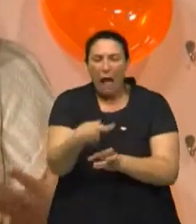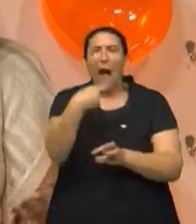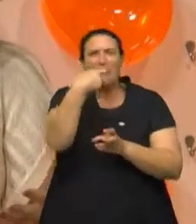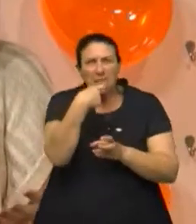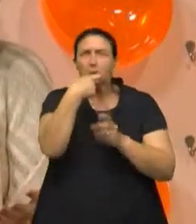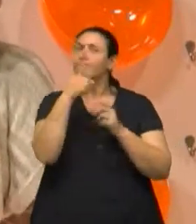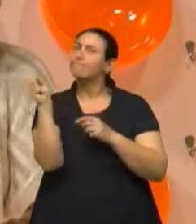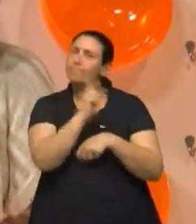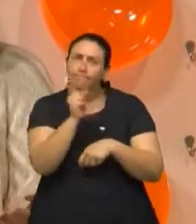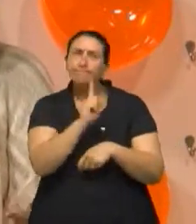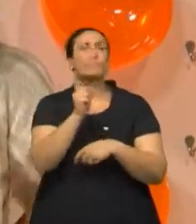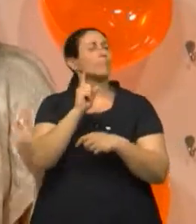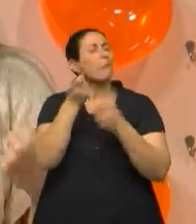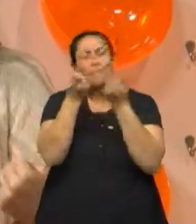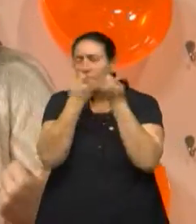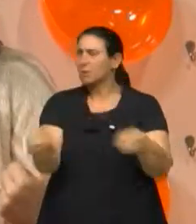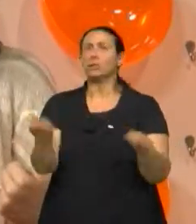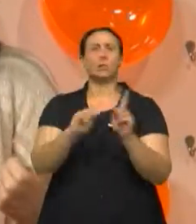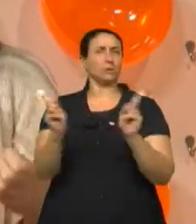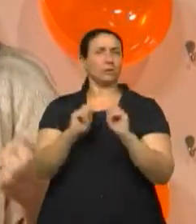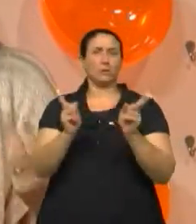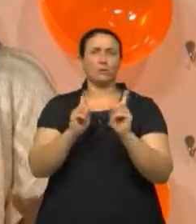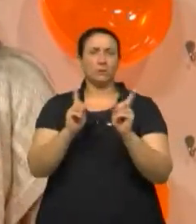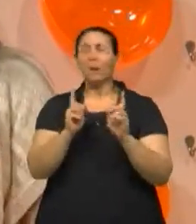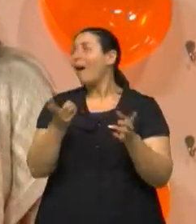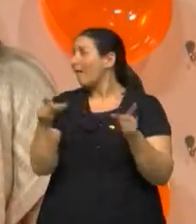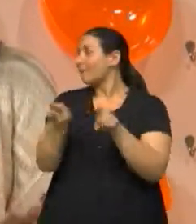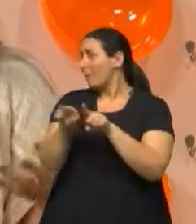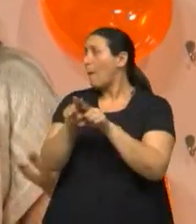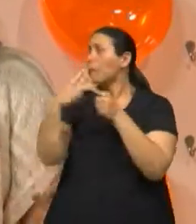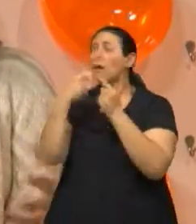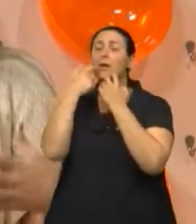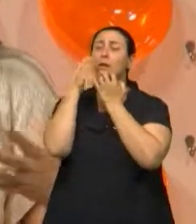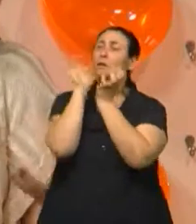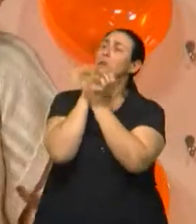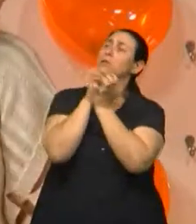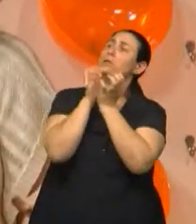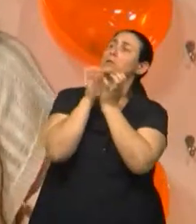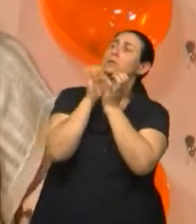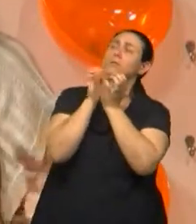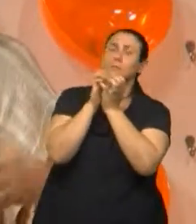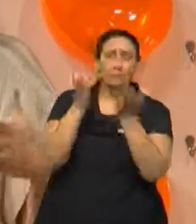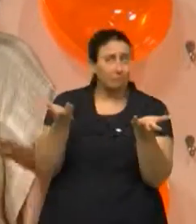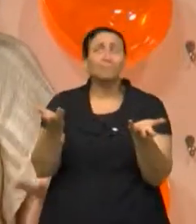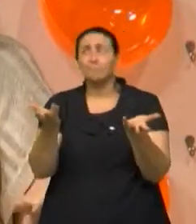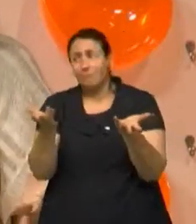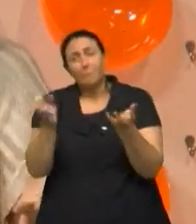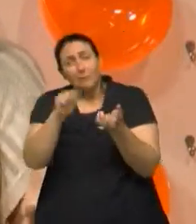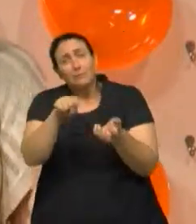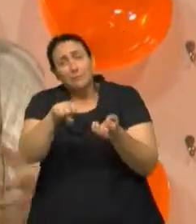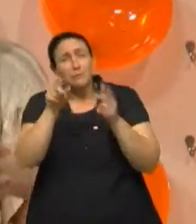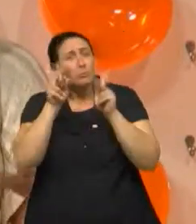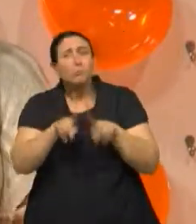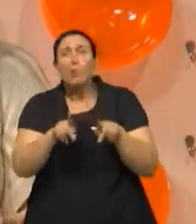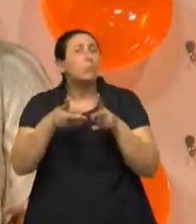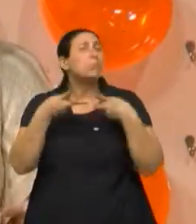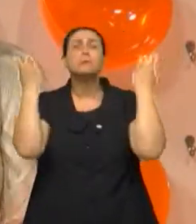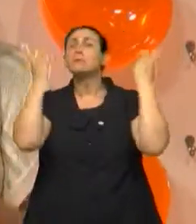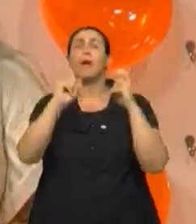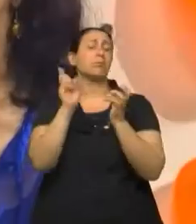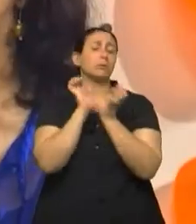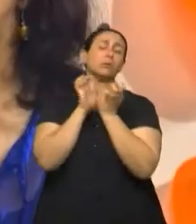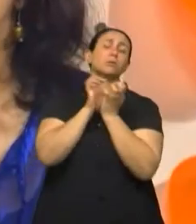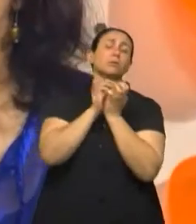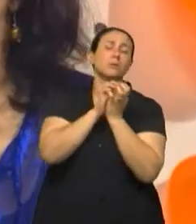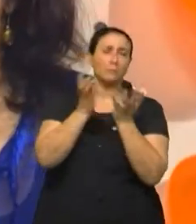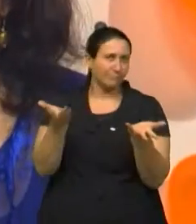tem necessidade. E é um movimento involuntário também dela. Exatamente. Então, a pessoa vai fazer isso de forma involuntária, inconsciente.